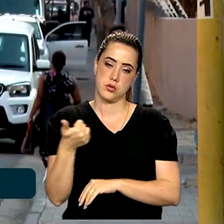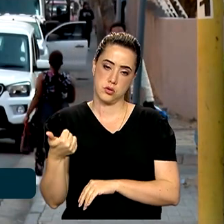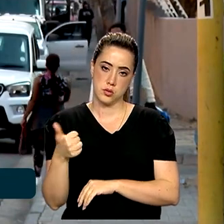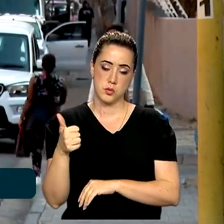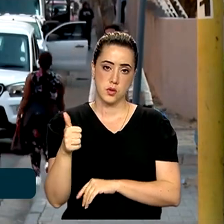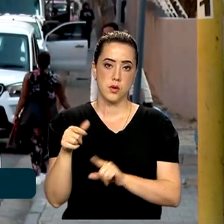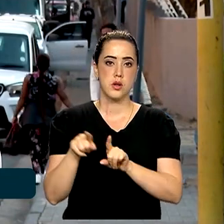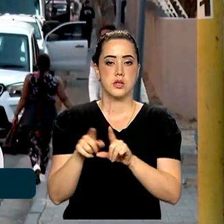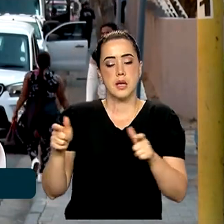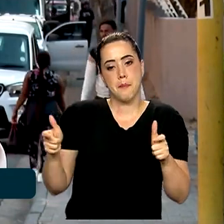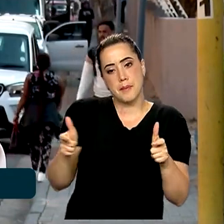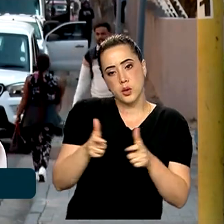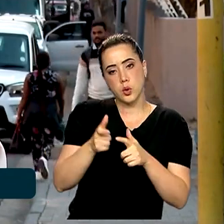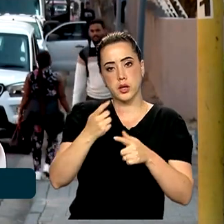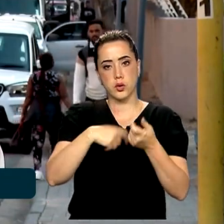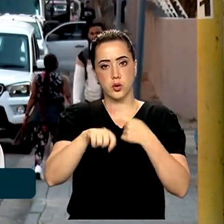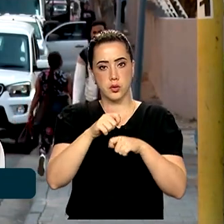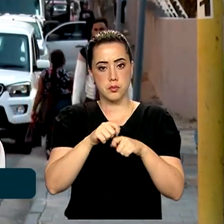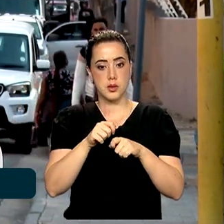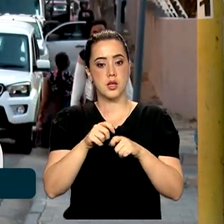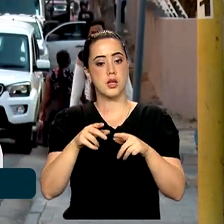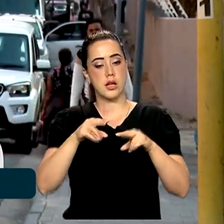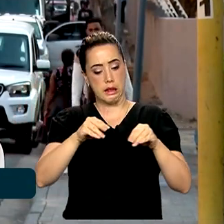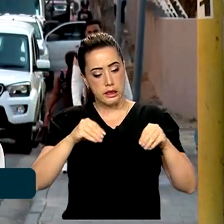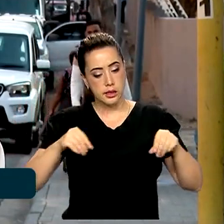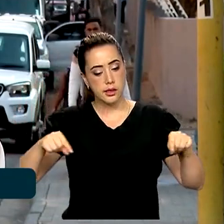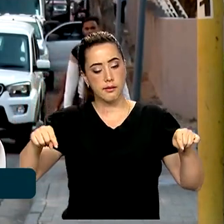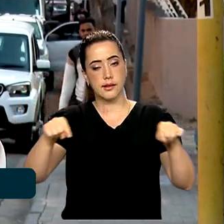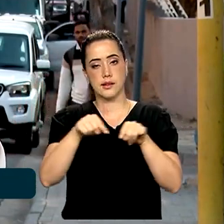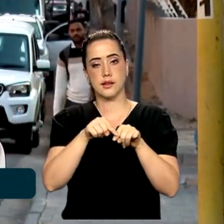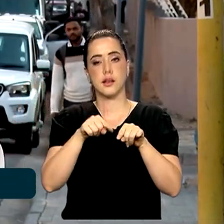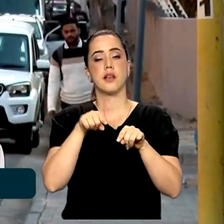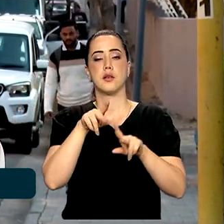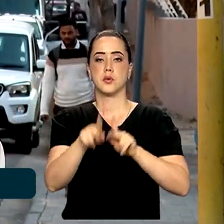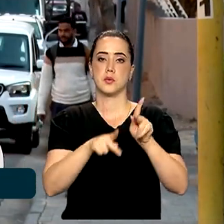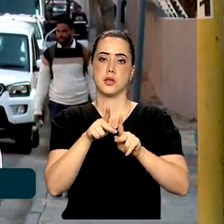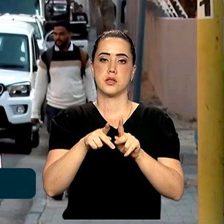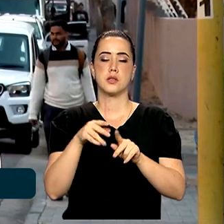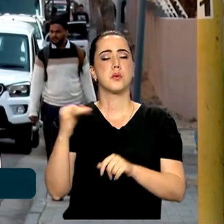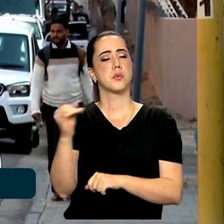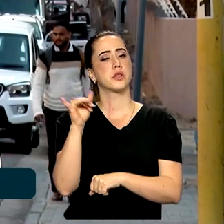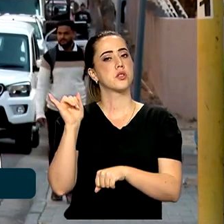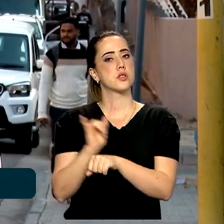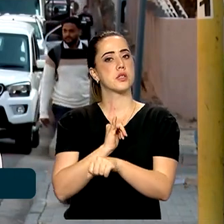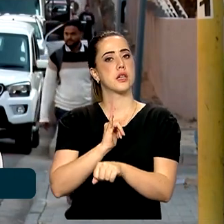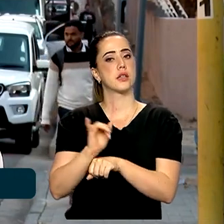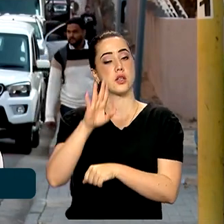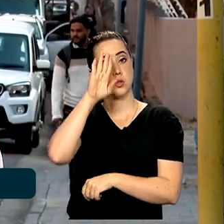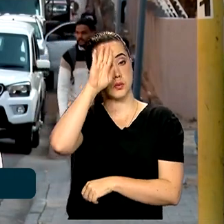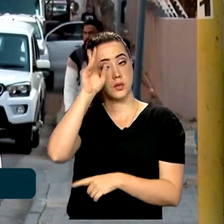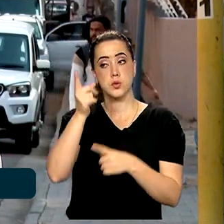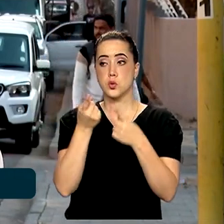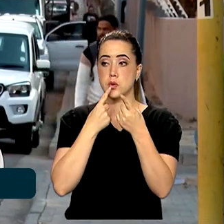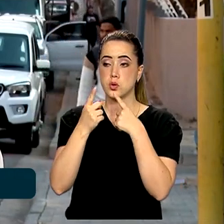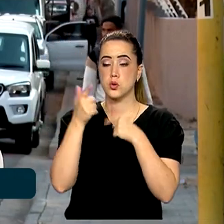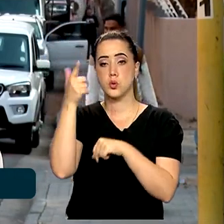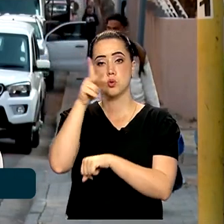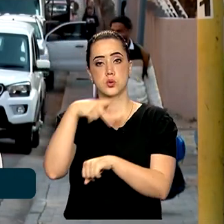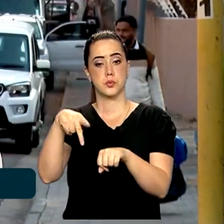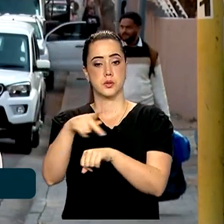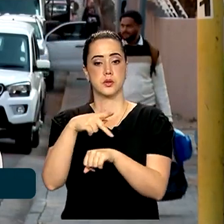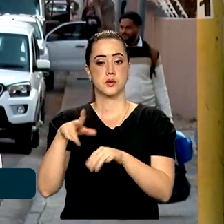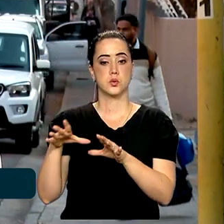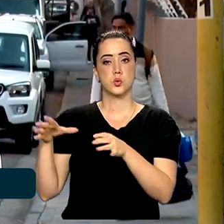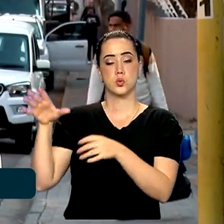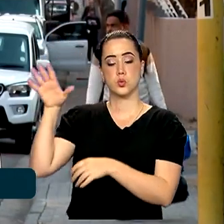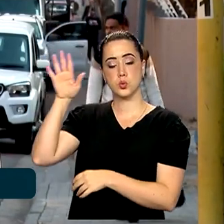de economia, território e população, tem importância estratégica, principalmente para o diálogo com os outros países